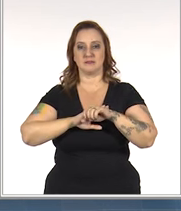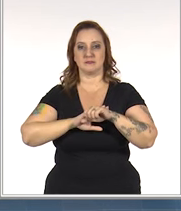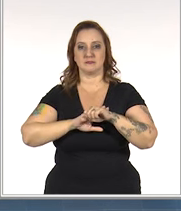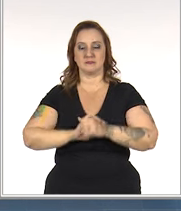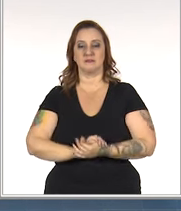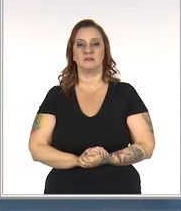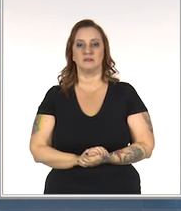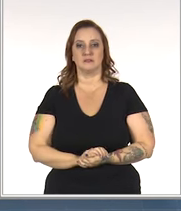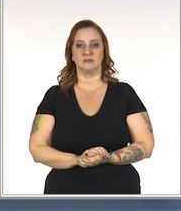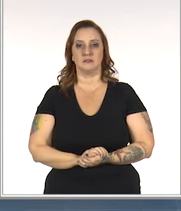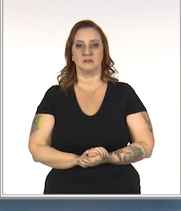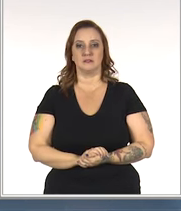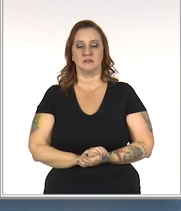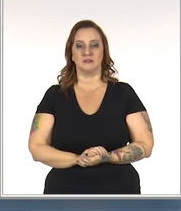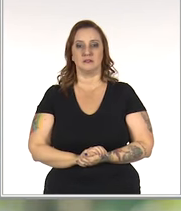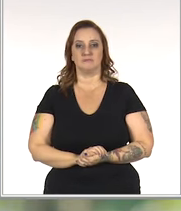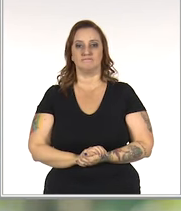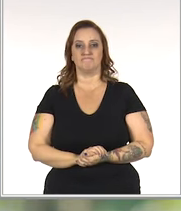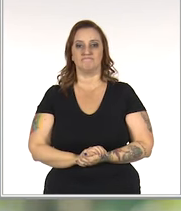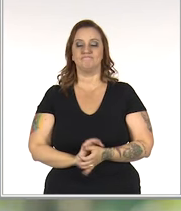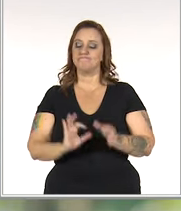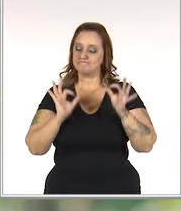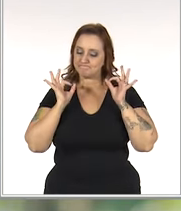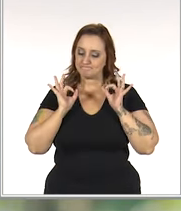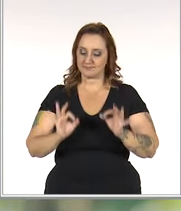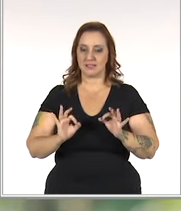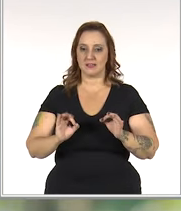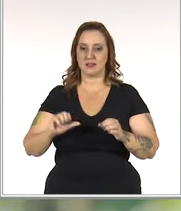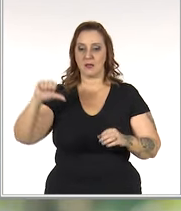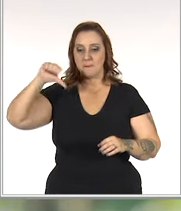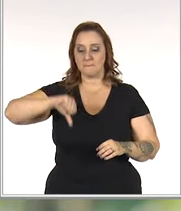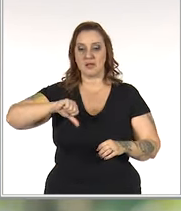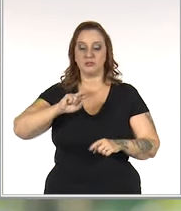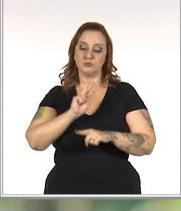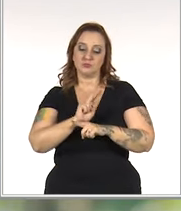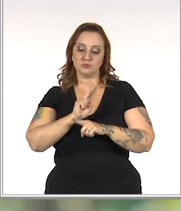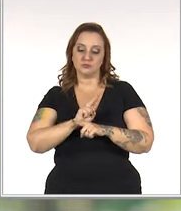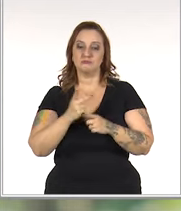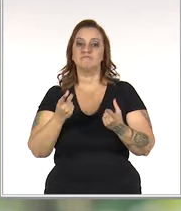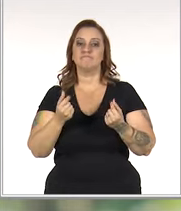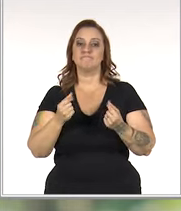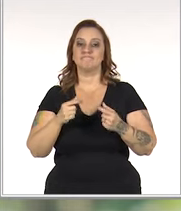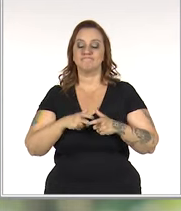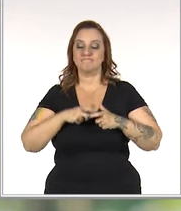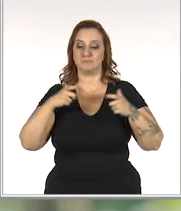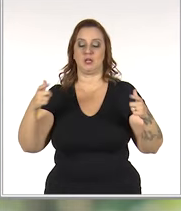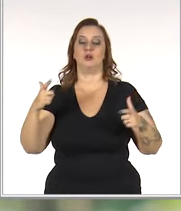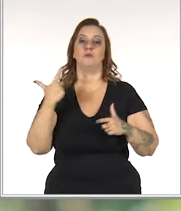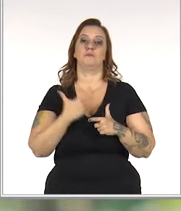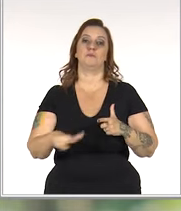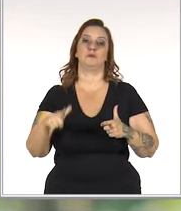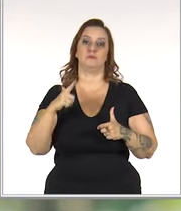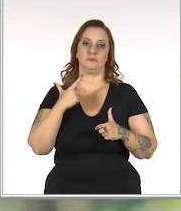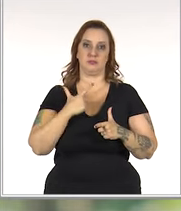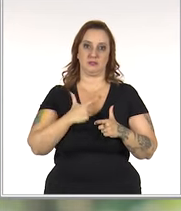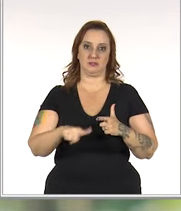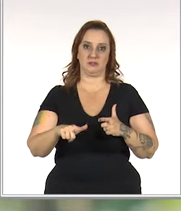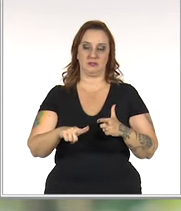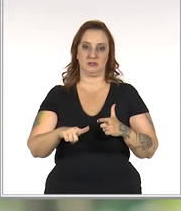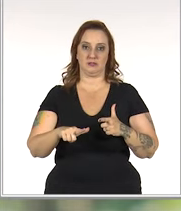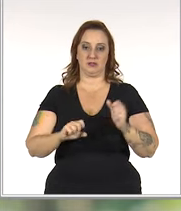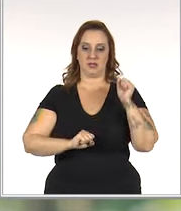negócios? Sem dúvida, uma má gestão financeira é um dos maiores causadores